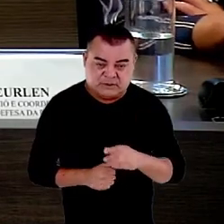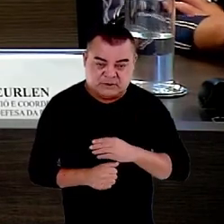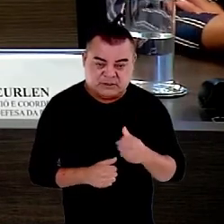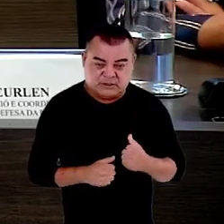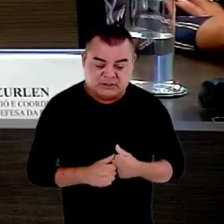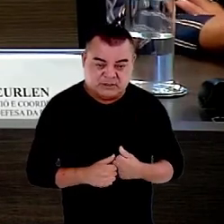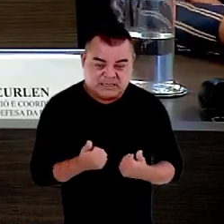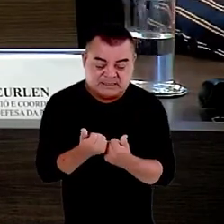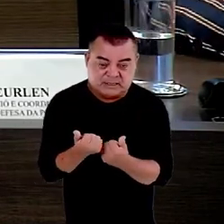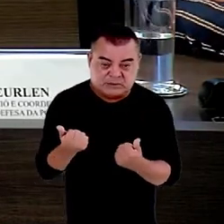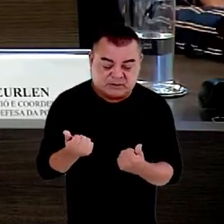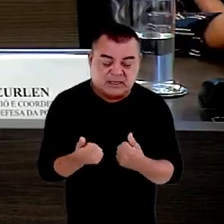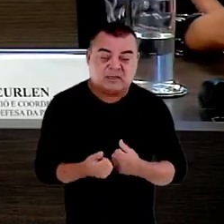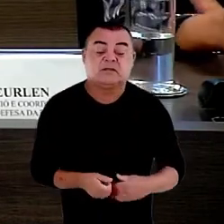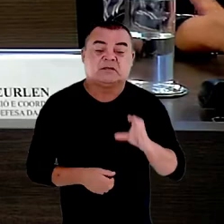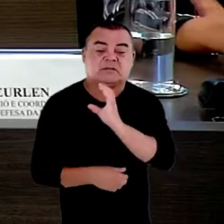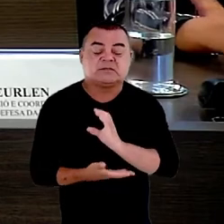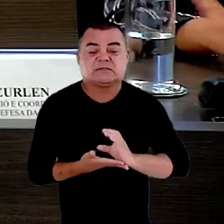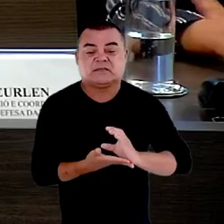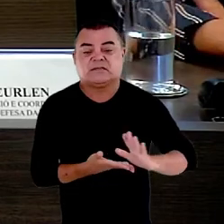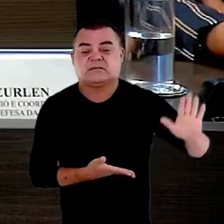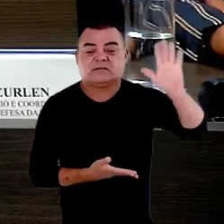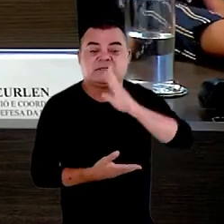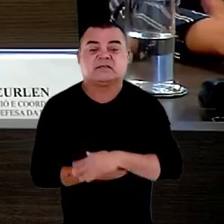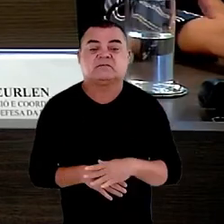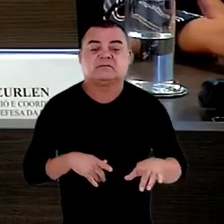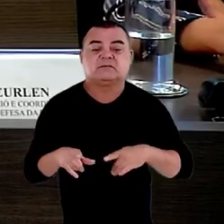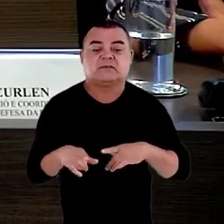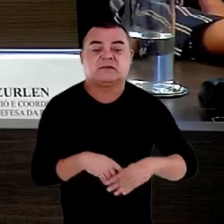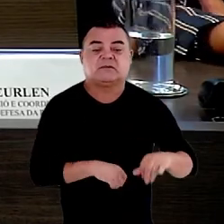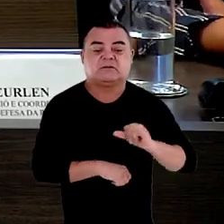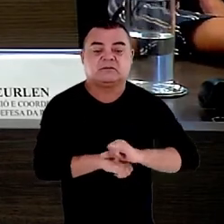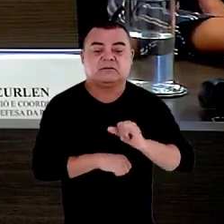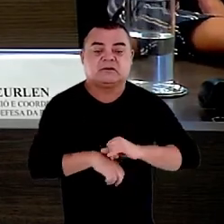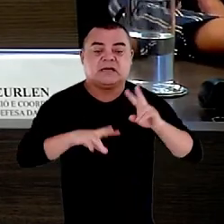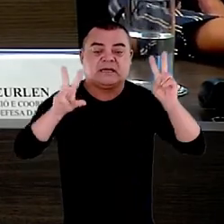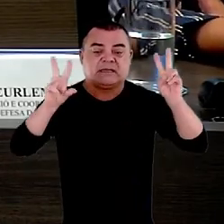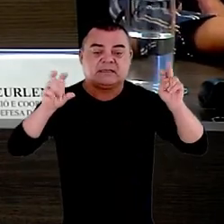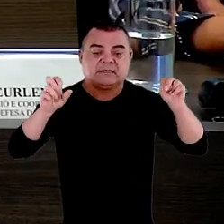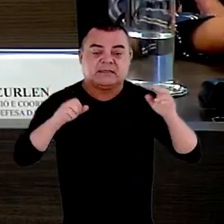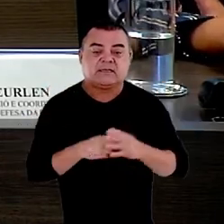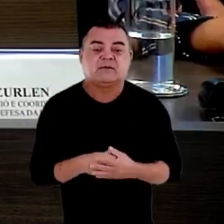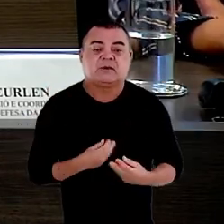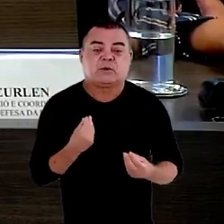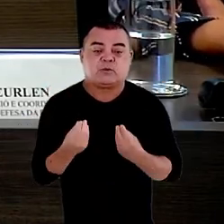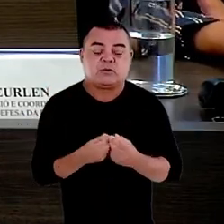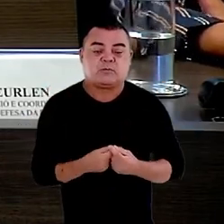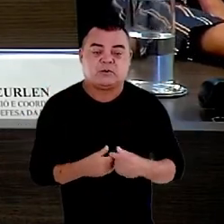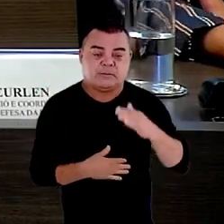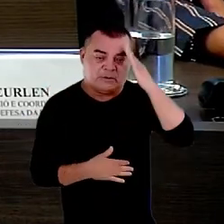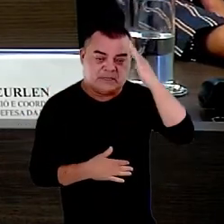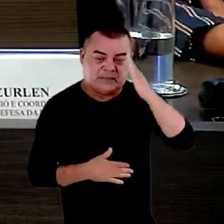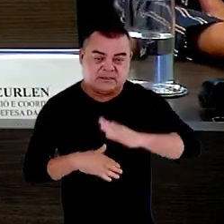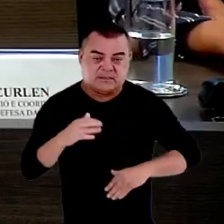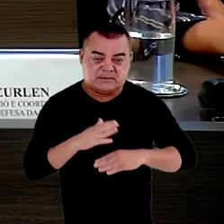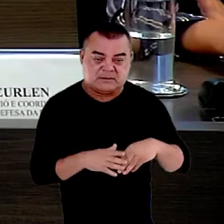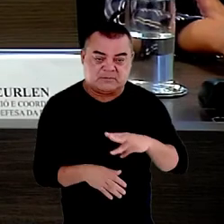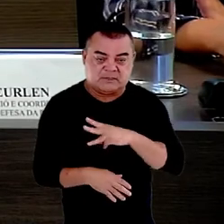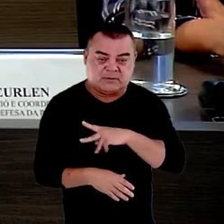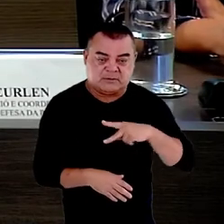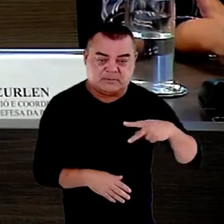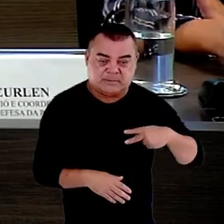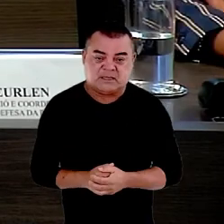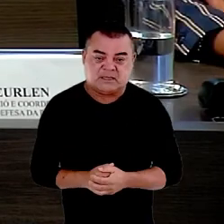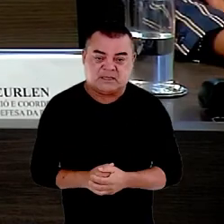o Conselho Nacional nessa sua tarefa de colocar esse assunto como uma das prioridades da ação do Ministério Público